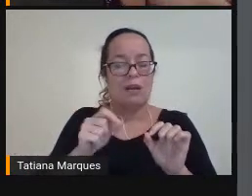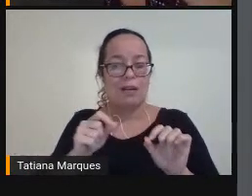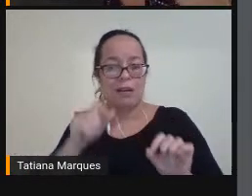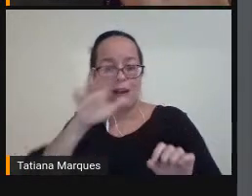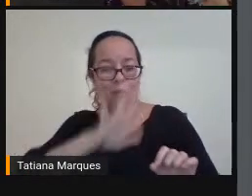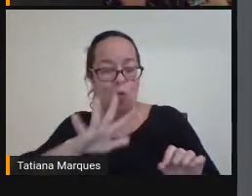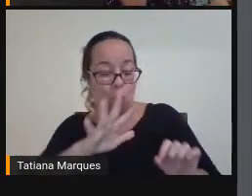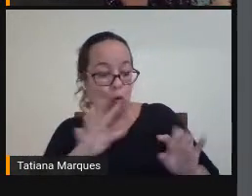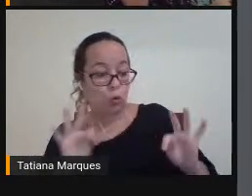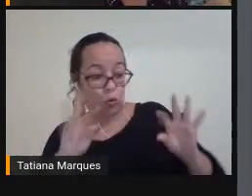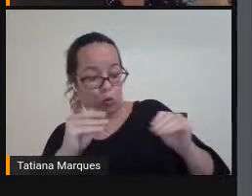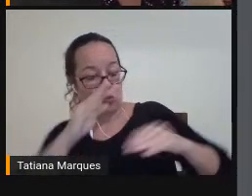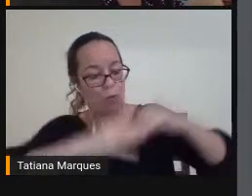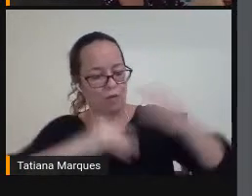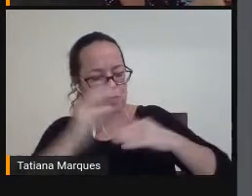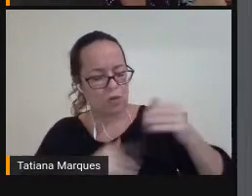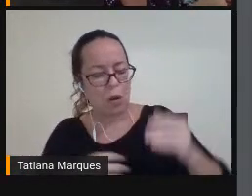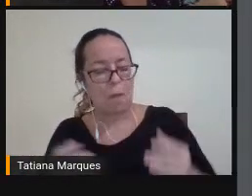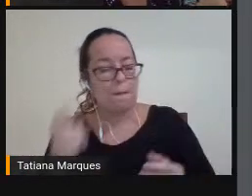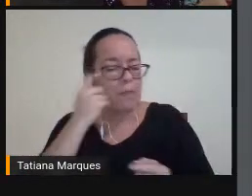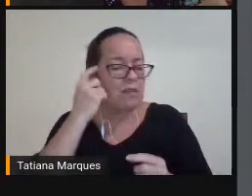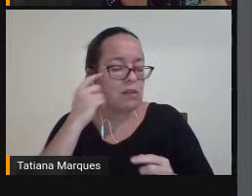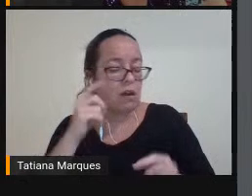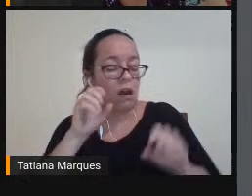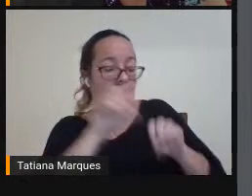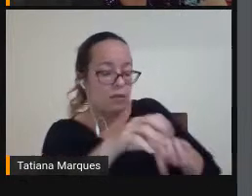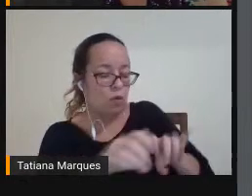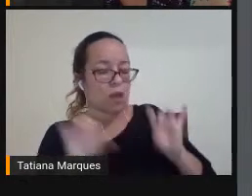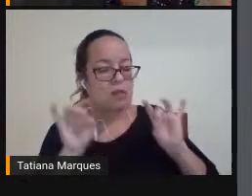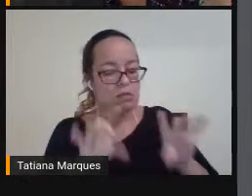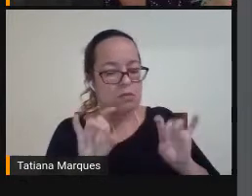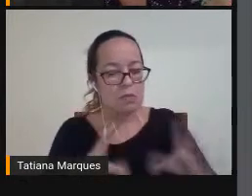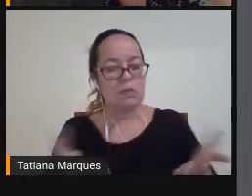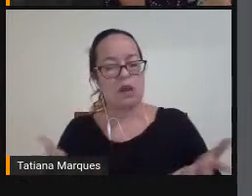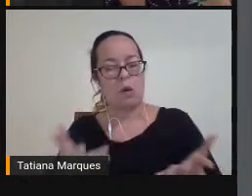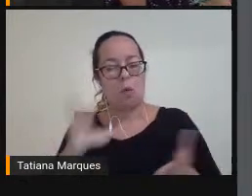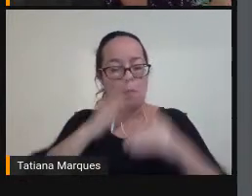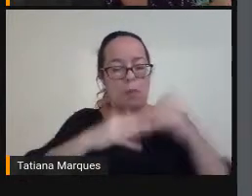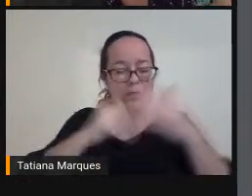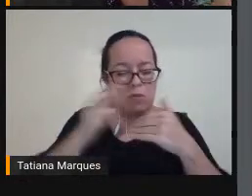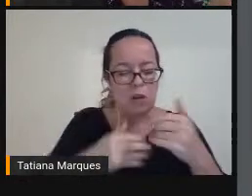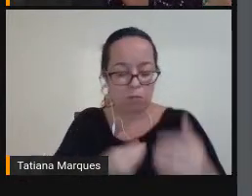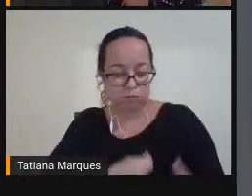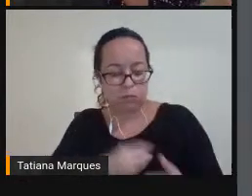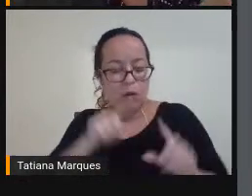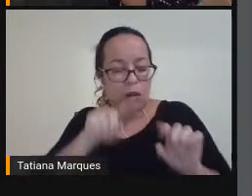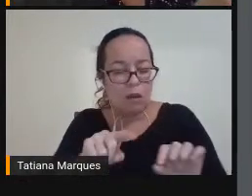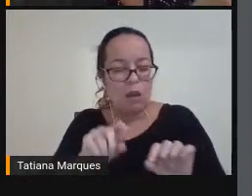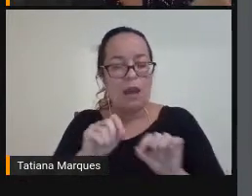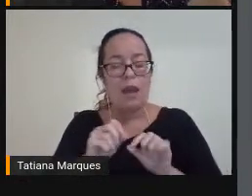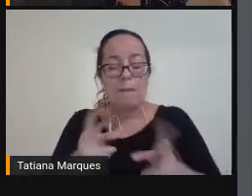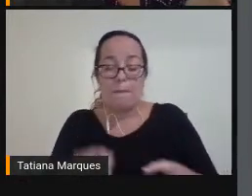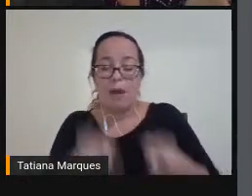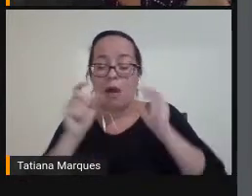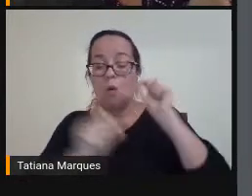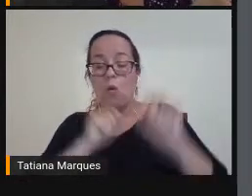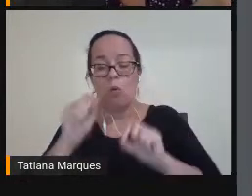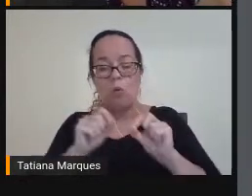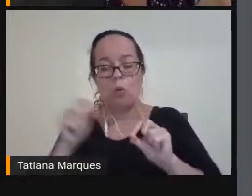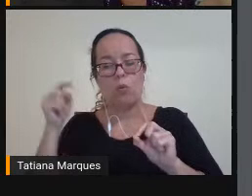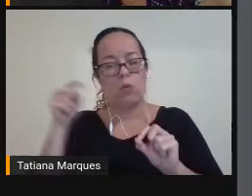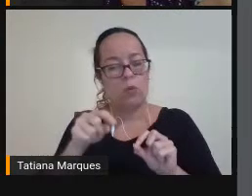Especial E que pensamos Na educação Especial Precisamos É reconhecer Que a